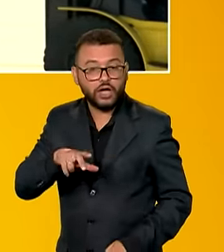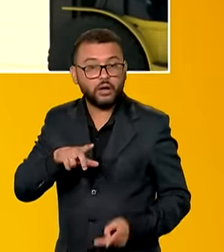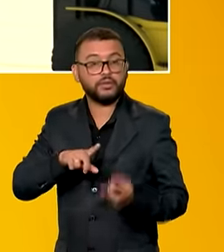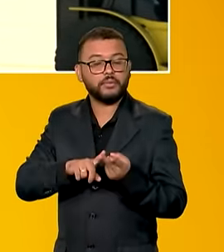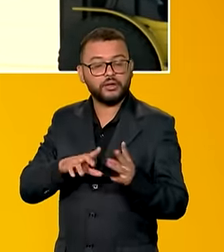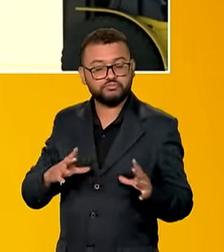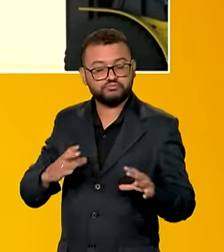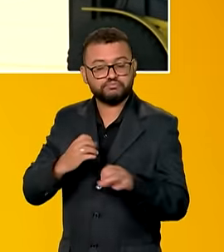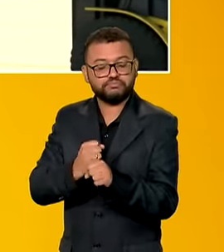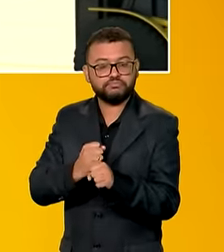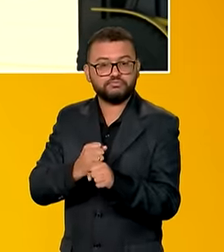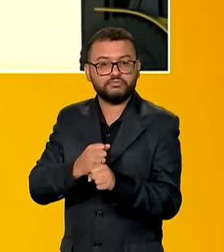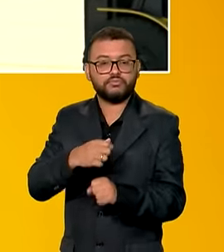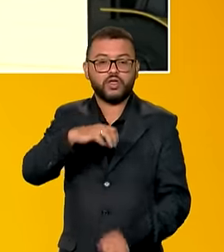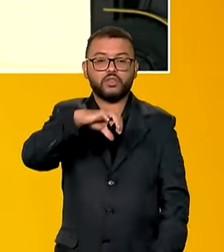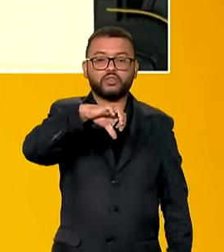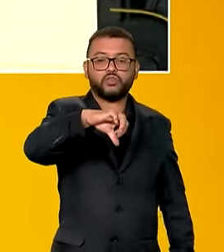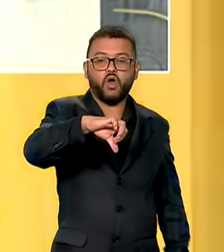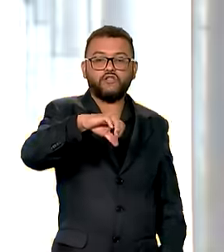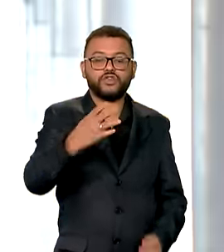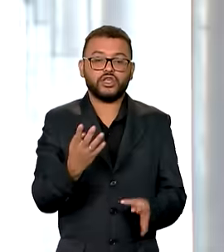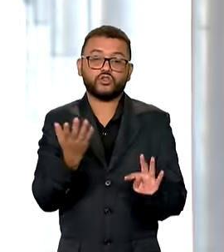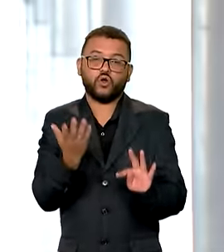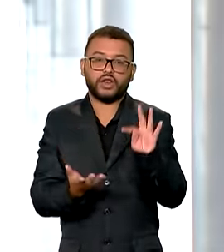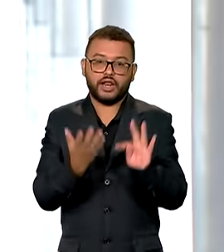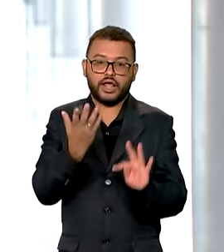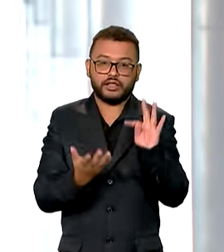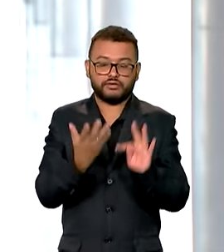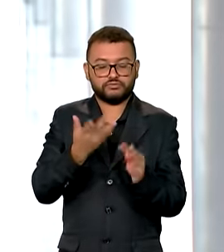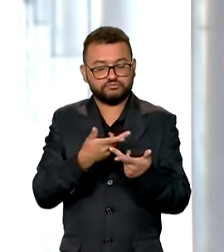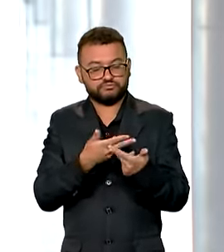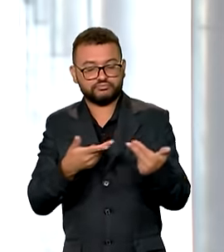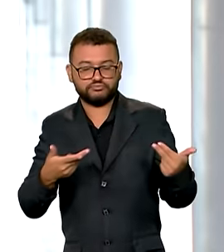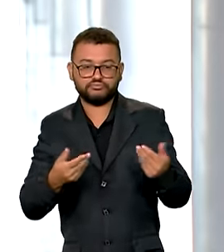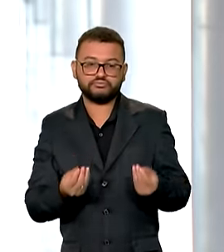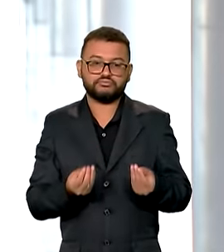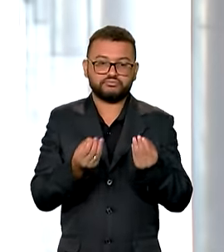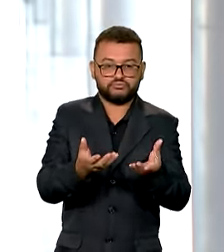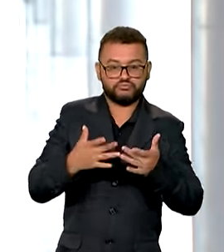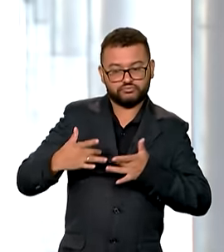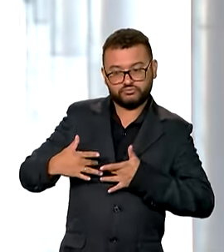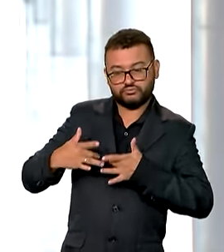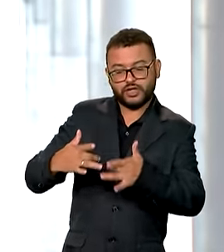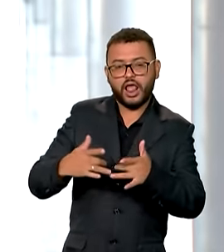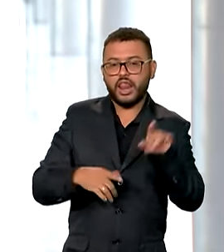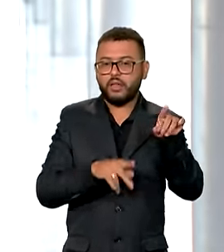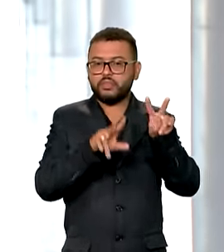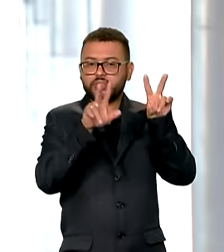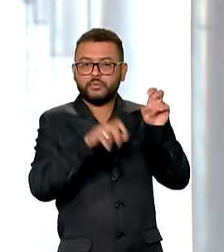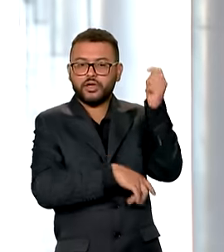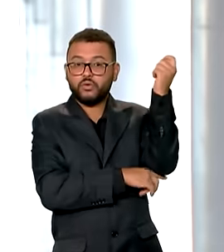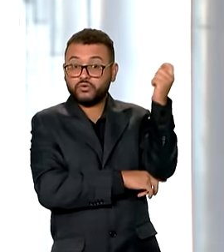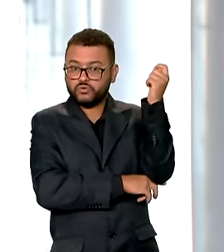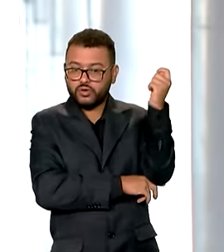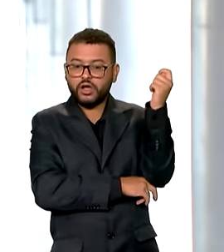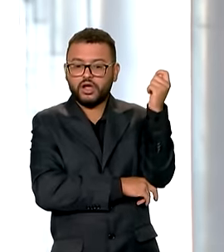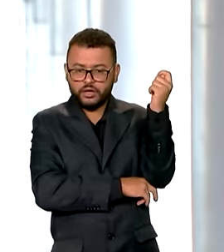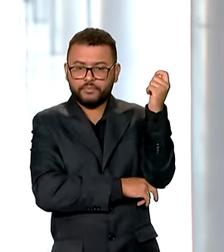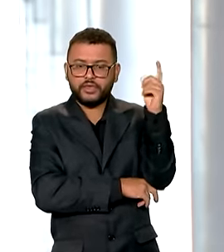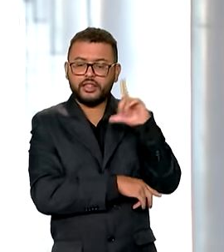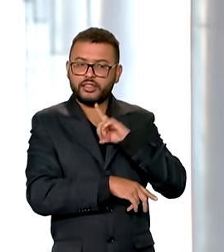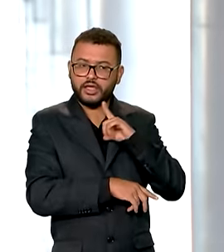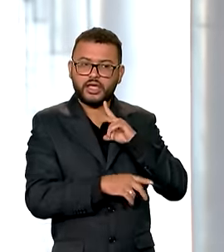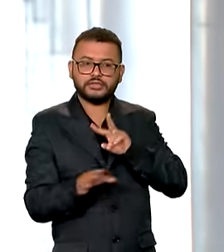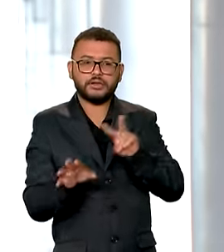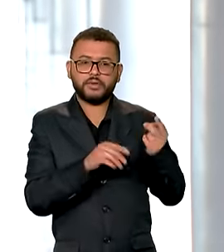no total, enviaram mais de 9 toneladas de donativos. E ainda falando do Rio Grande do Sul, Vanessa, na semana